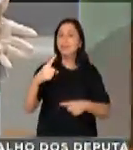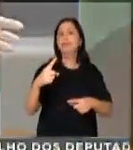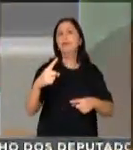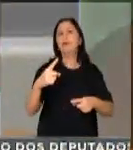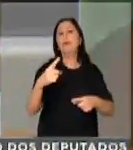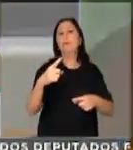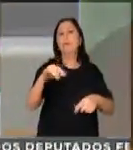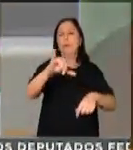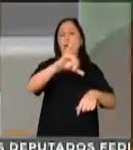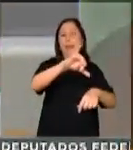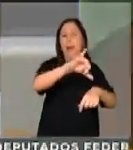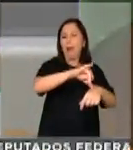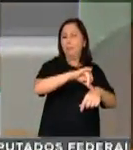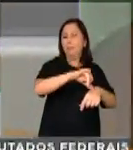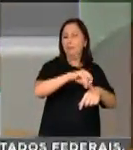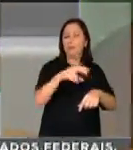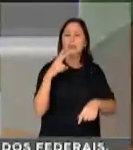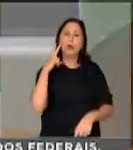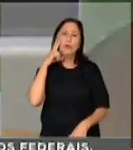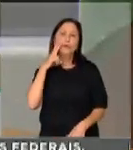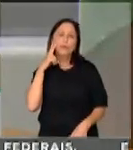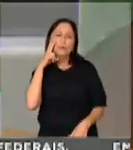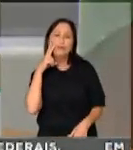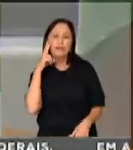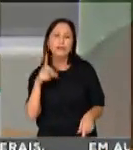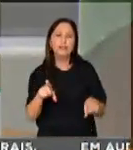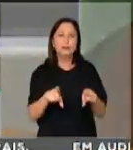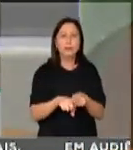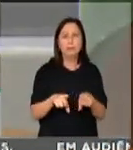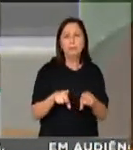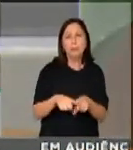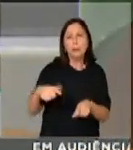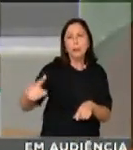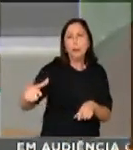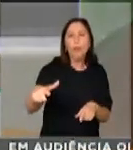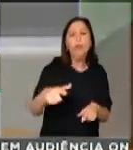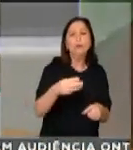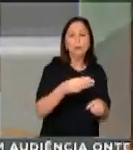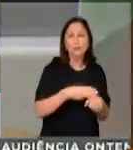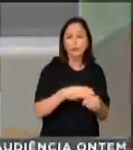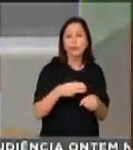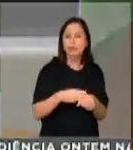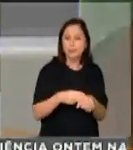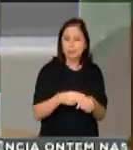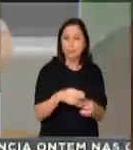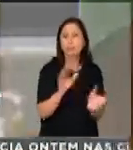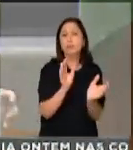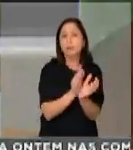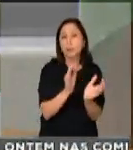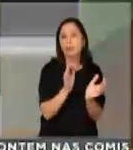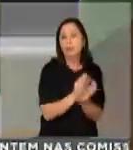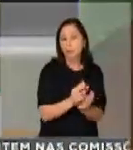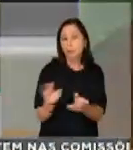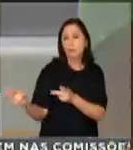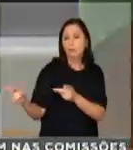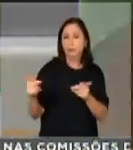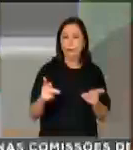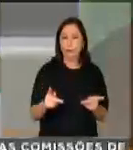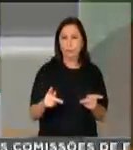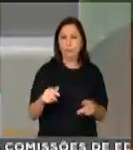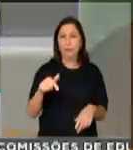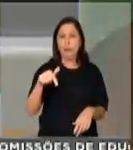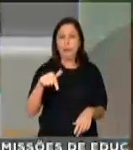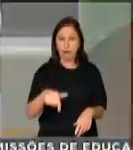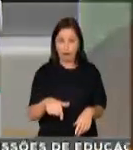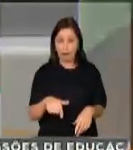Dormentos, que hoje é a capital da Capri Nova Inocultura de Pernambuco, e trouxeram aqui na Assembleia Nacional